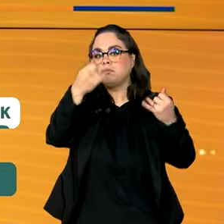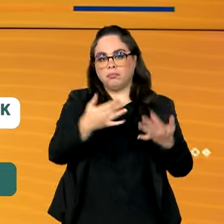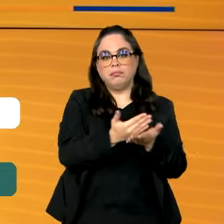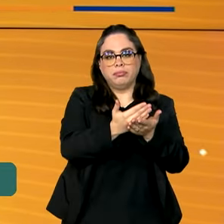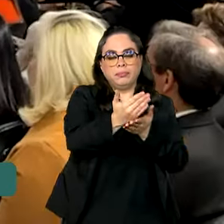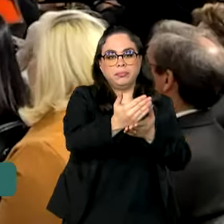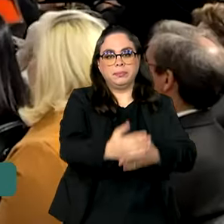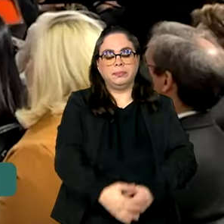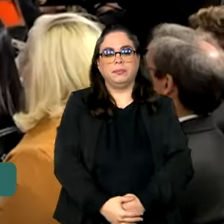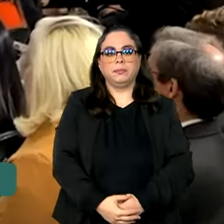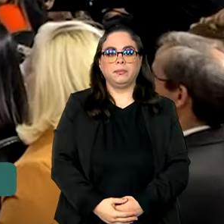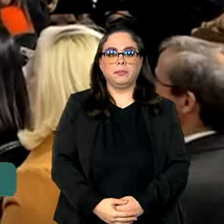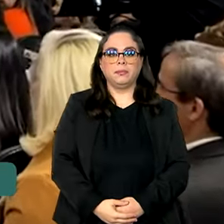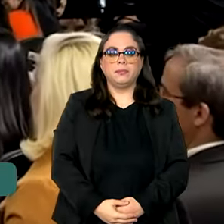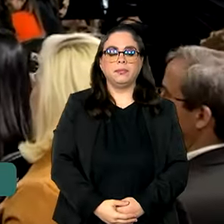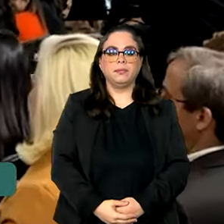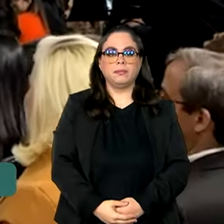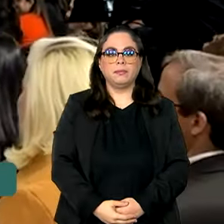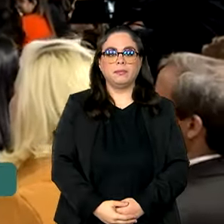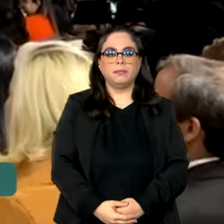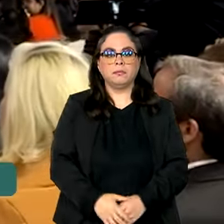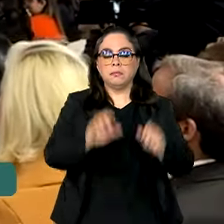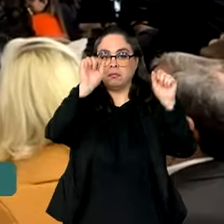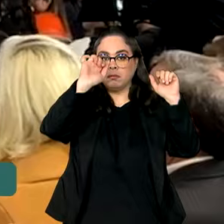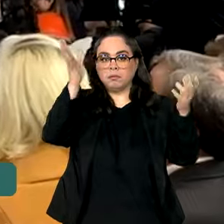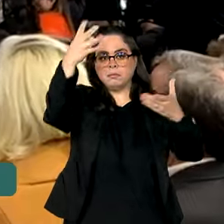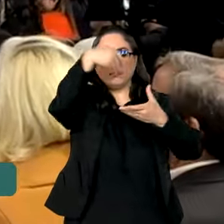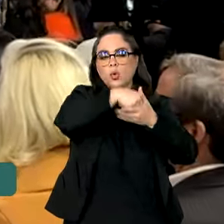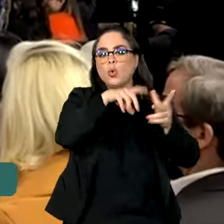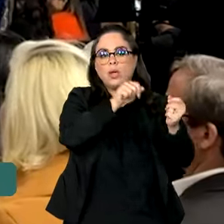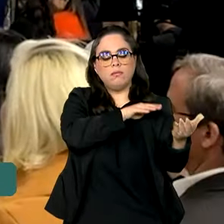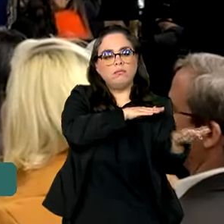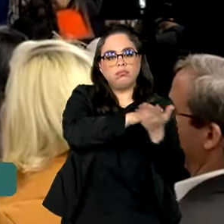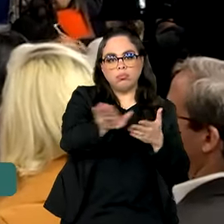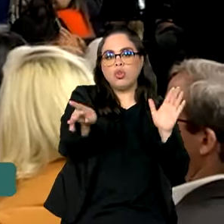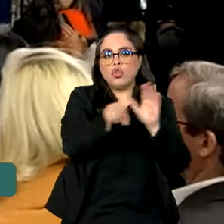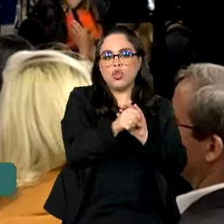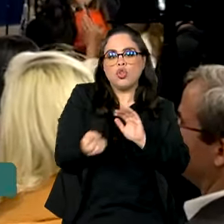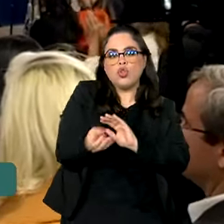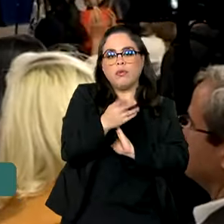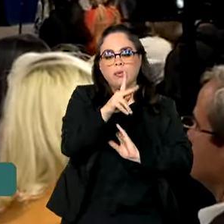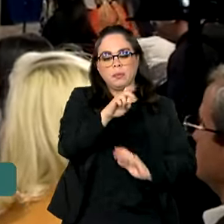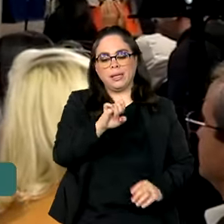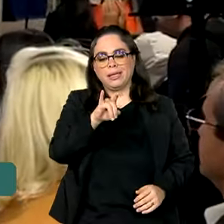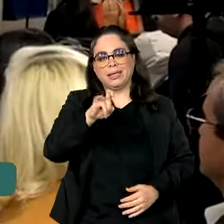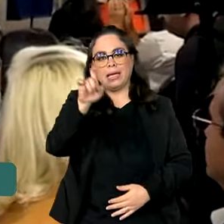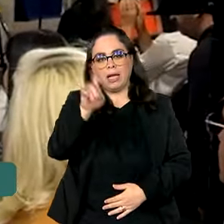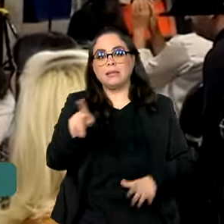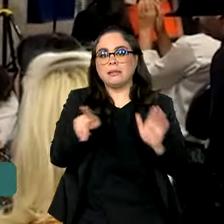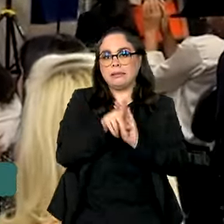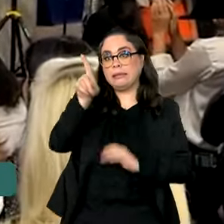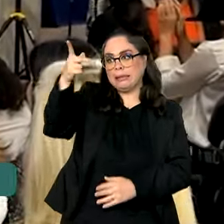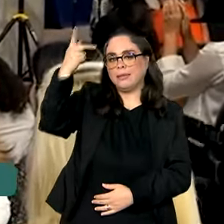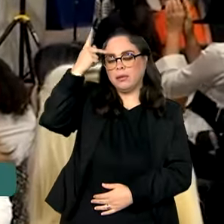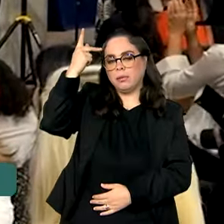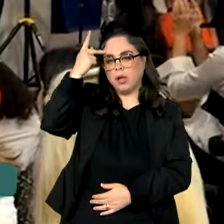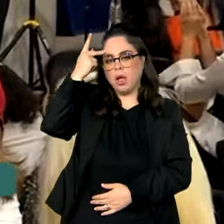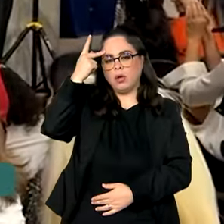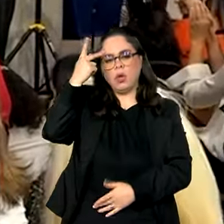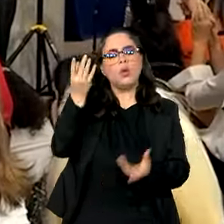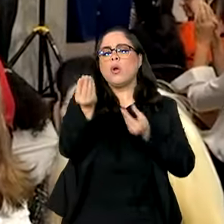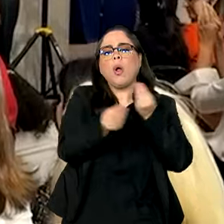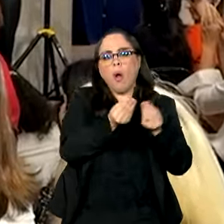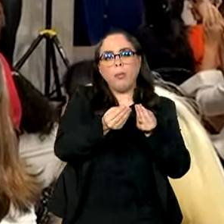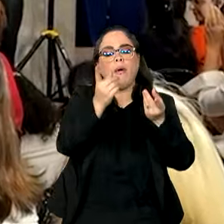iniciativa. O evento marcou o lançamento do novo ciclo do PIX em São Paulo. Executado em